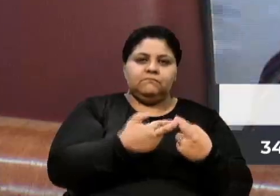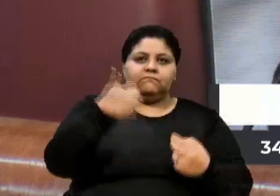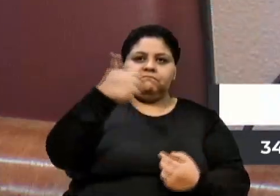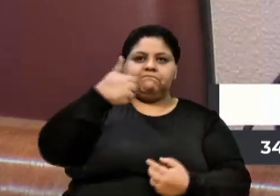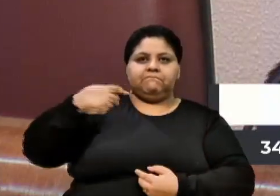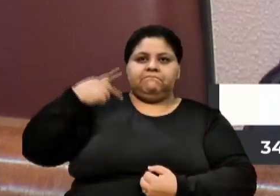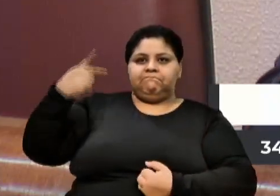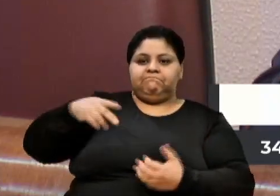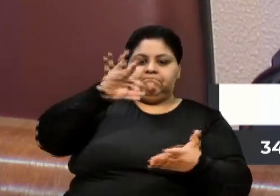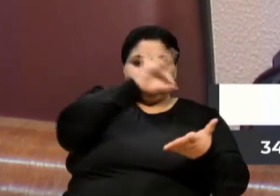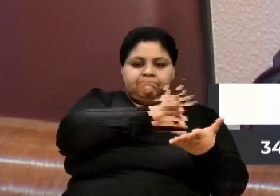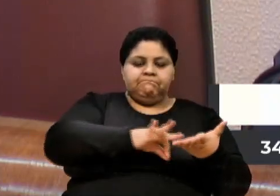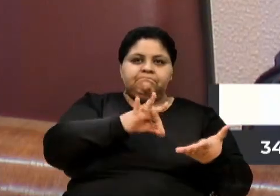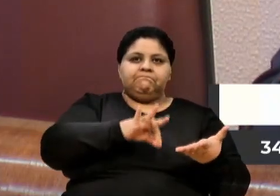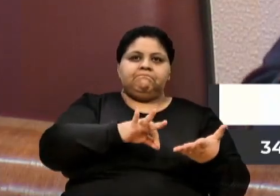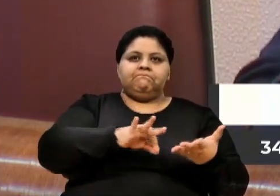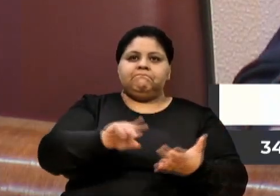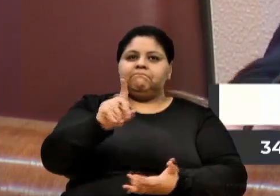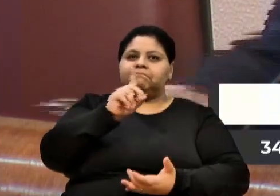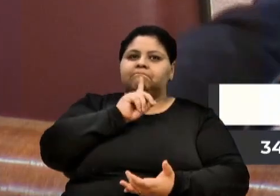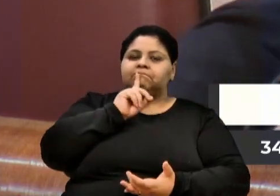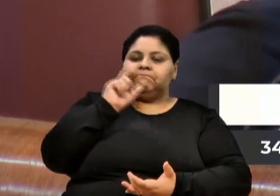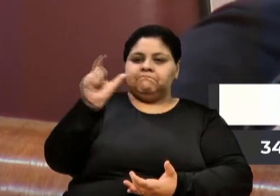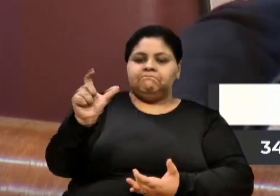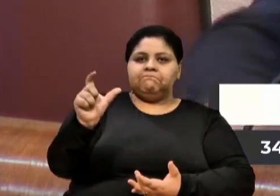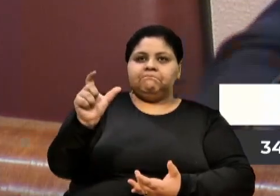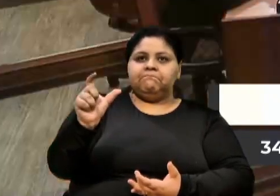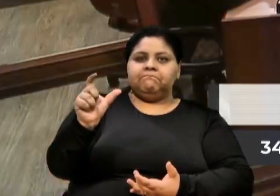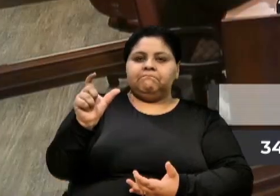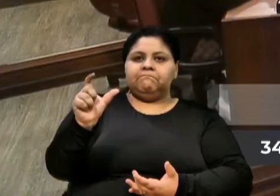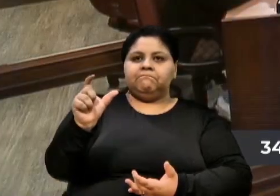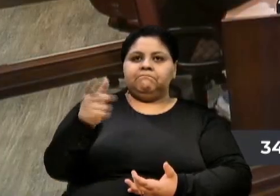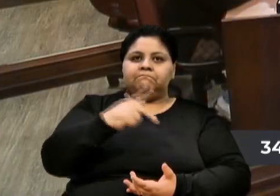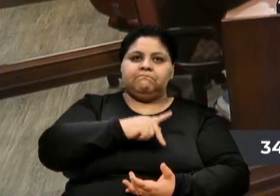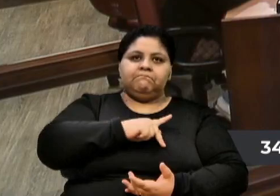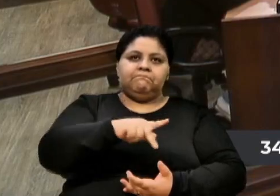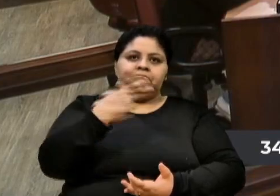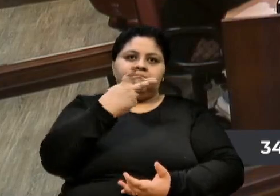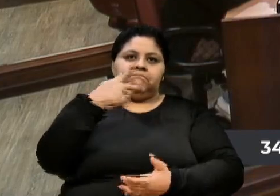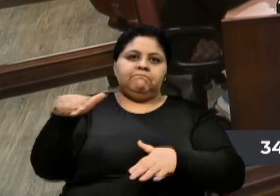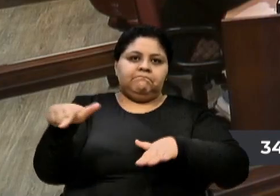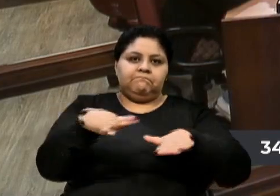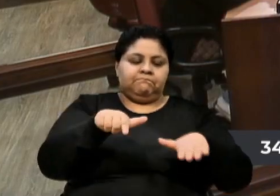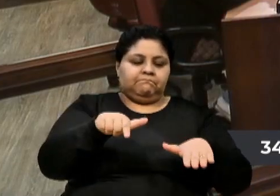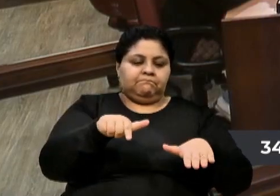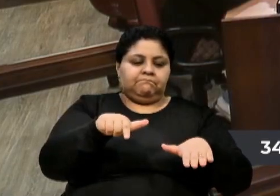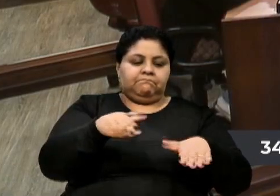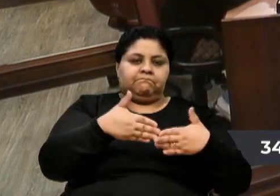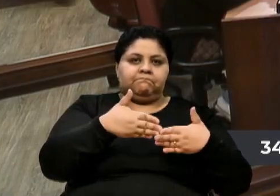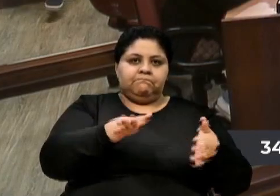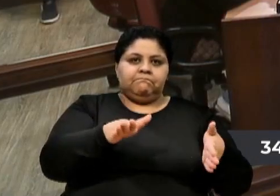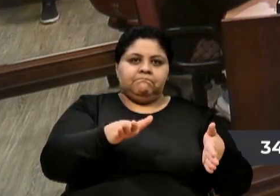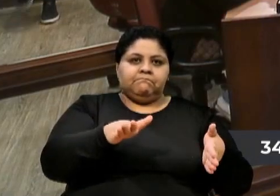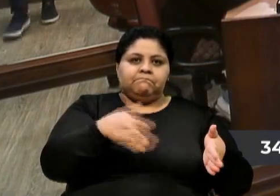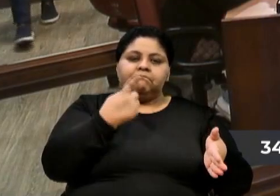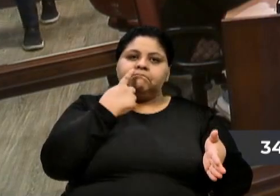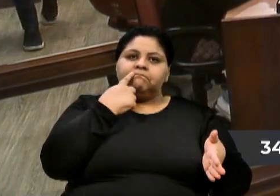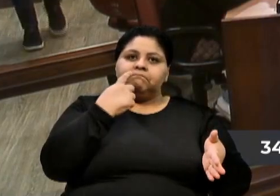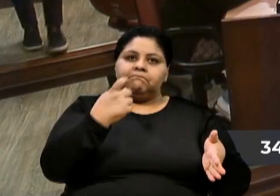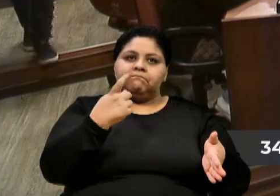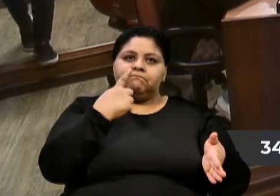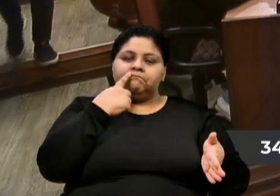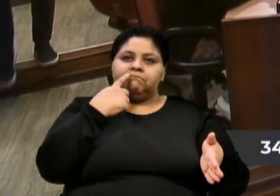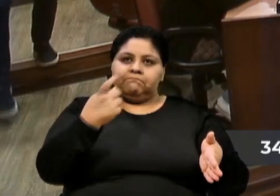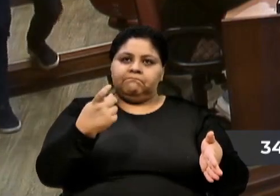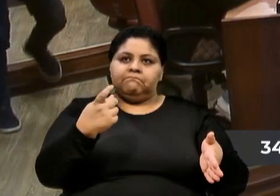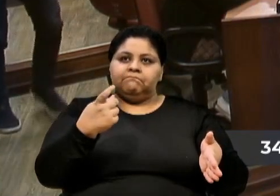Vereador escrito, Alberto Menegucci, com a palavra. Presidente, há duas semanas a vereadora Rosa Frigieri cedeu espaço dela a mim e